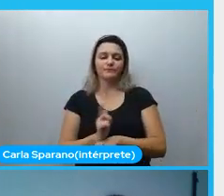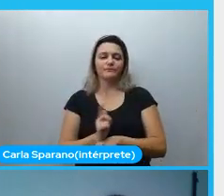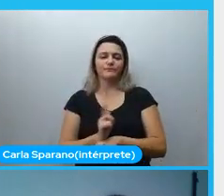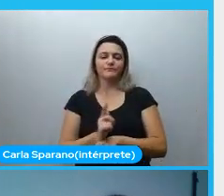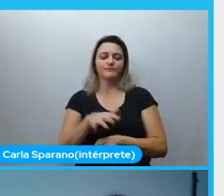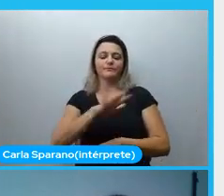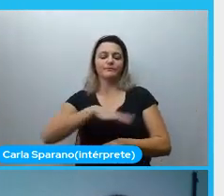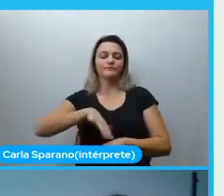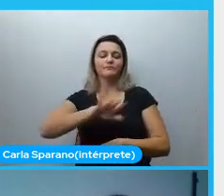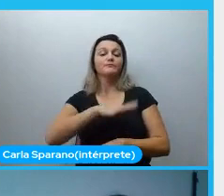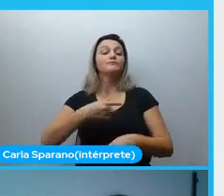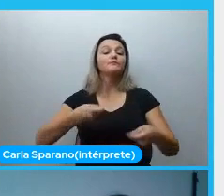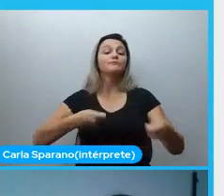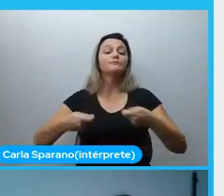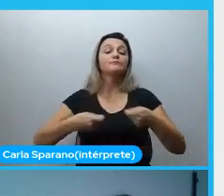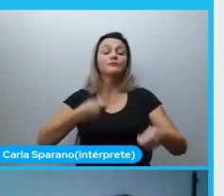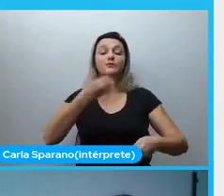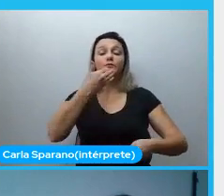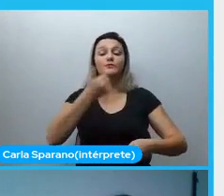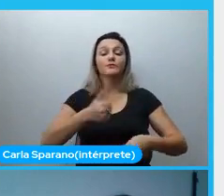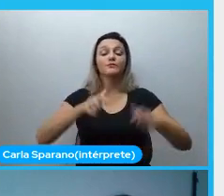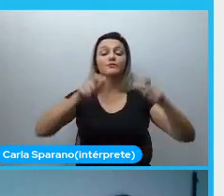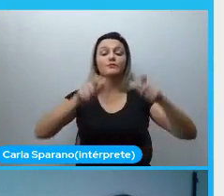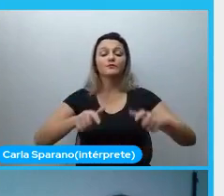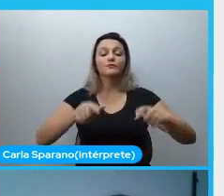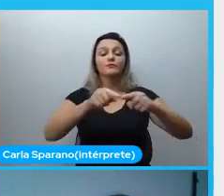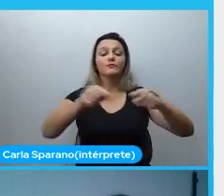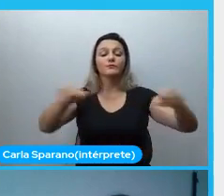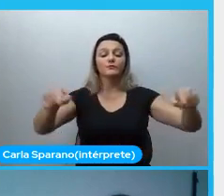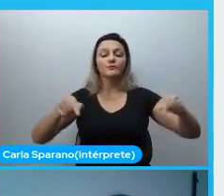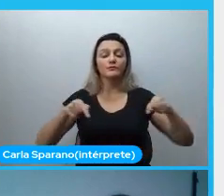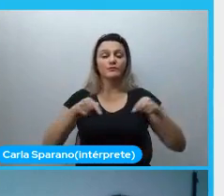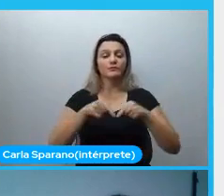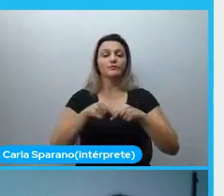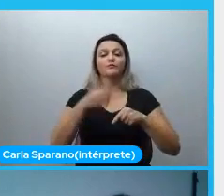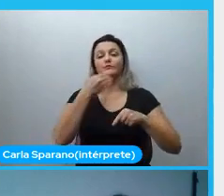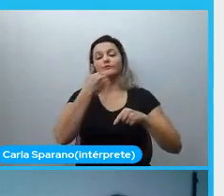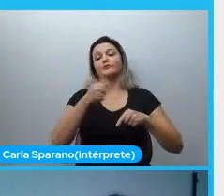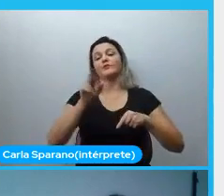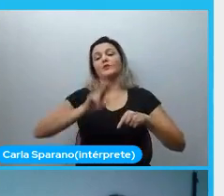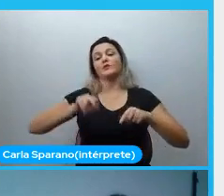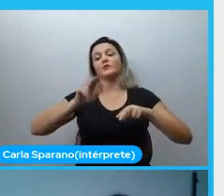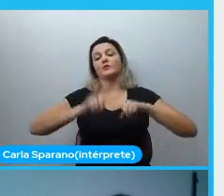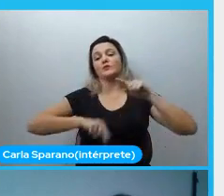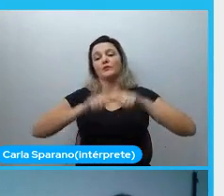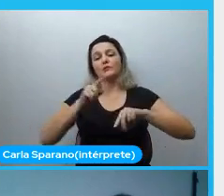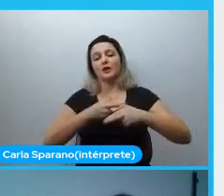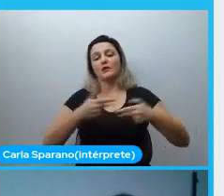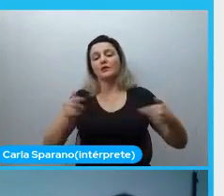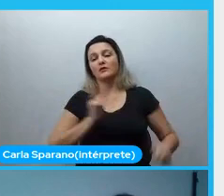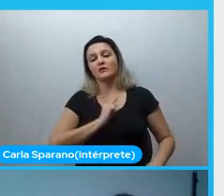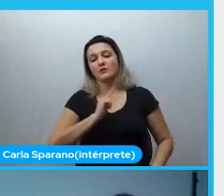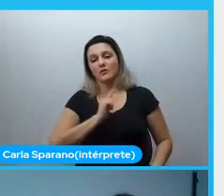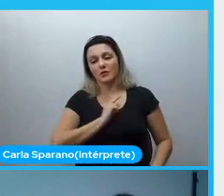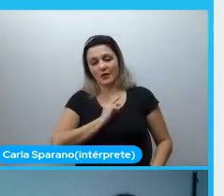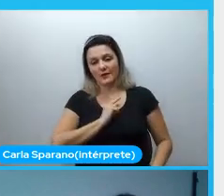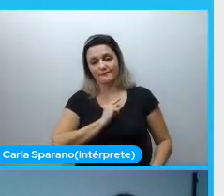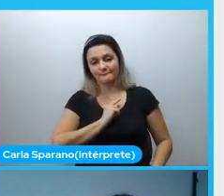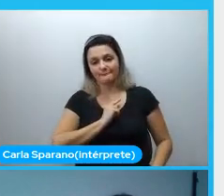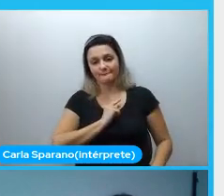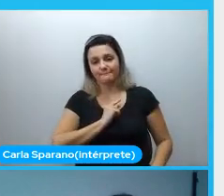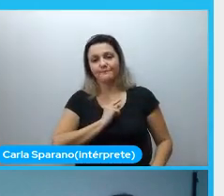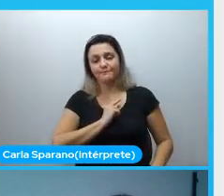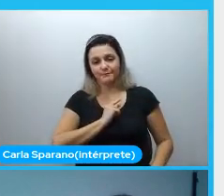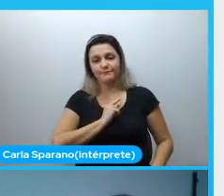lugar, como eu posso melhorar o uso dos materiais que eu tenho, o eu